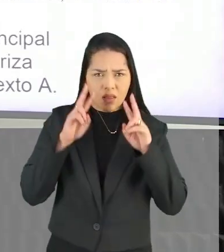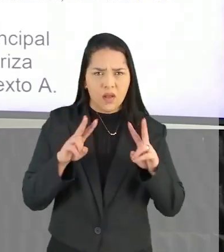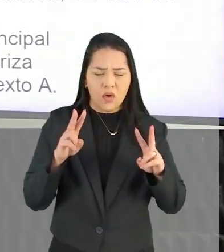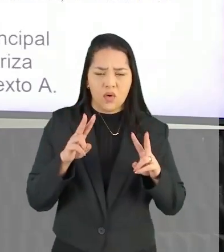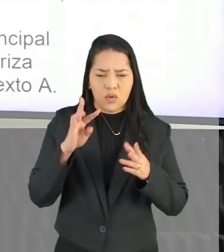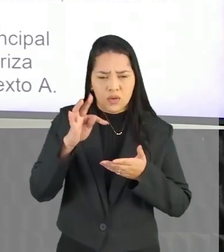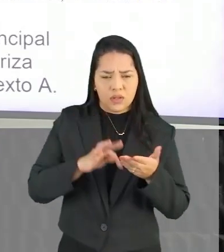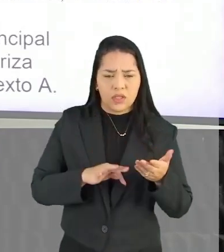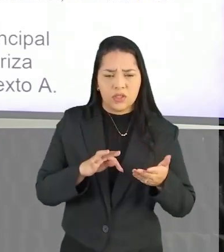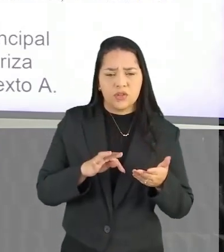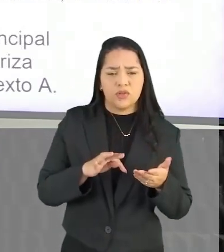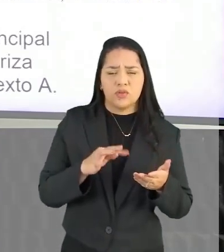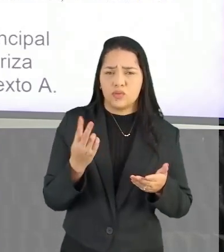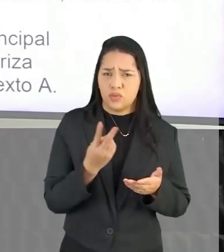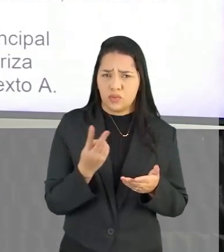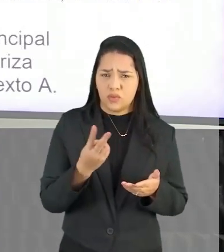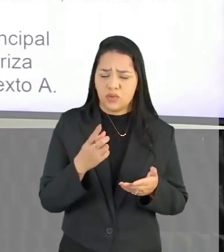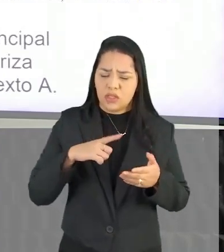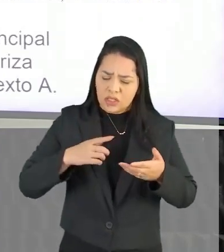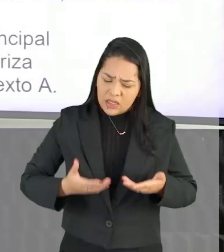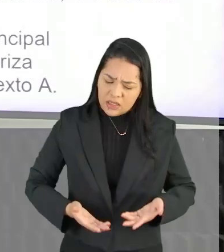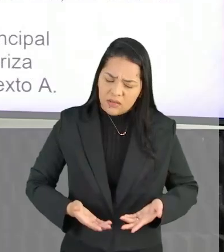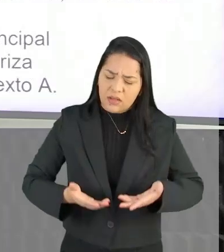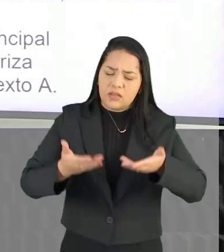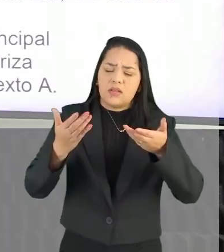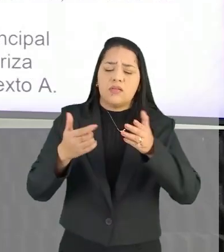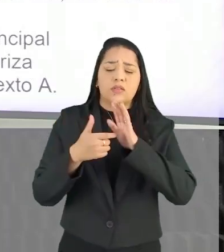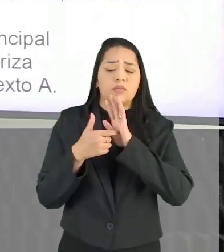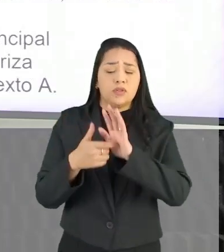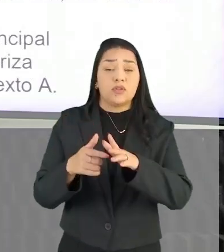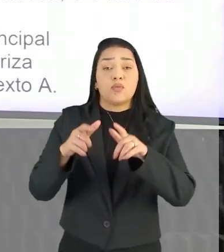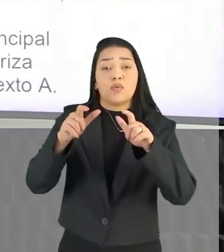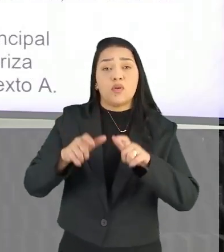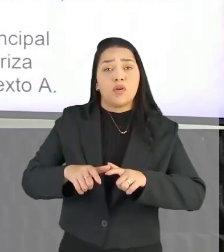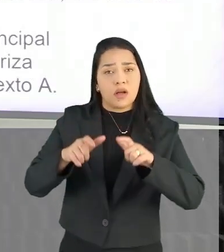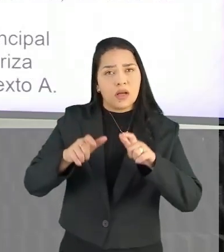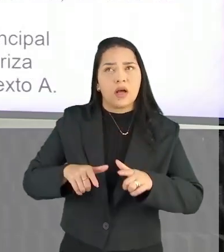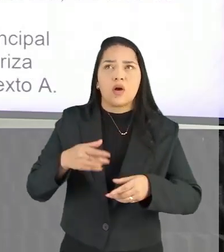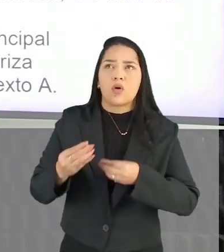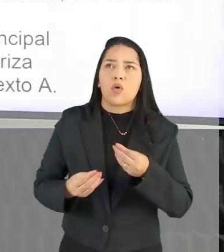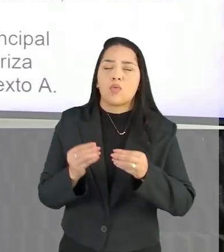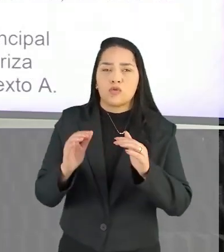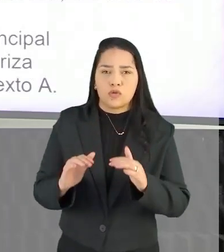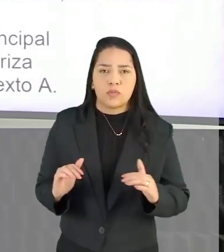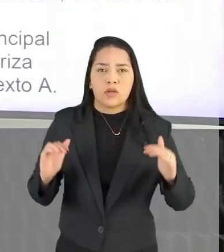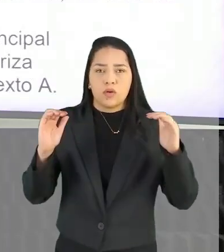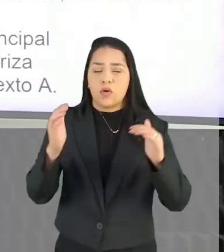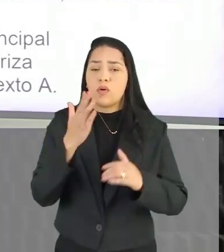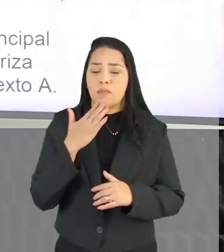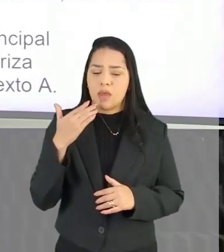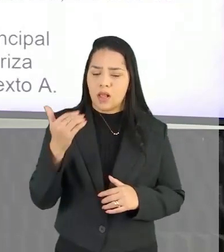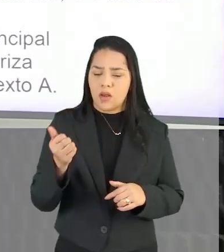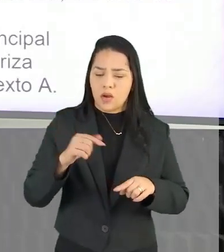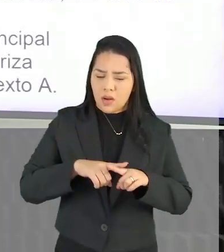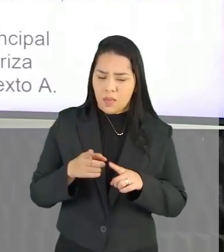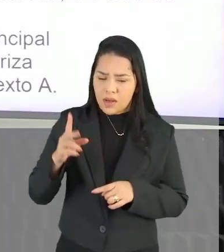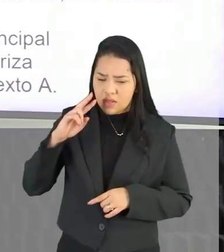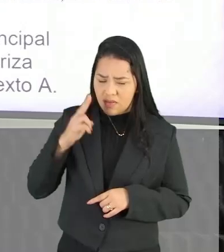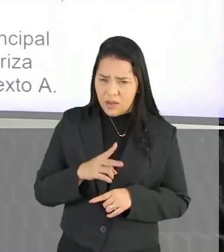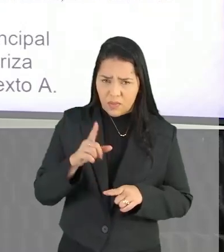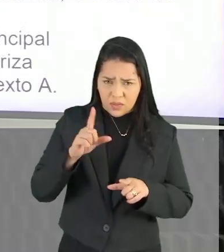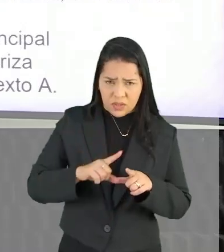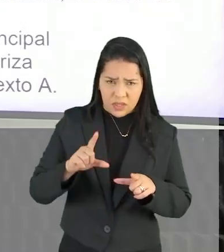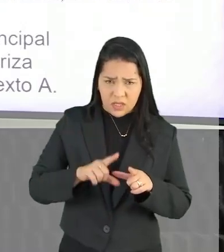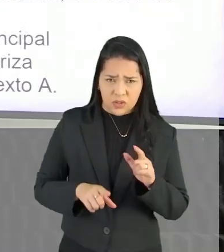dois textos Eles têm esse teor de exaltação De mostrar o seu local Como algo superior, melhor Mas quando a gente vai para o